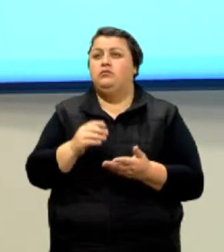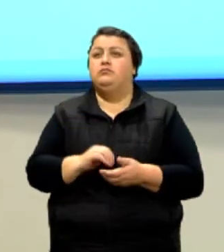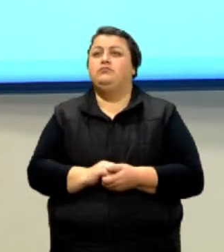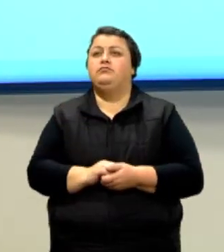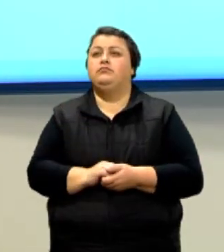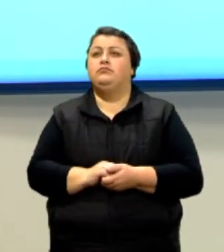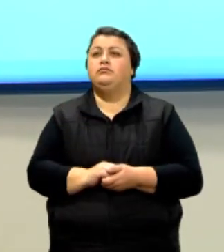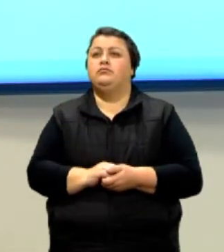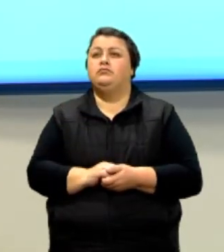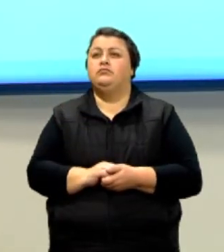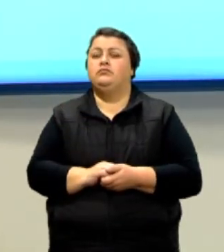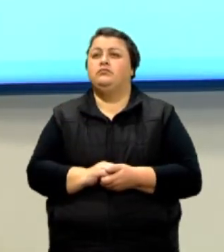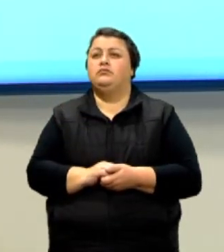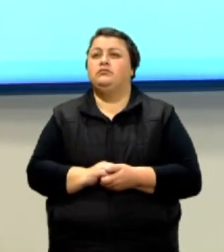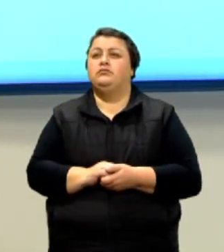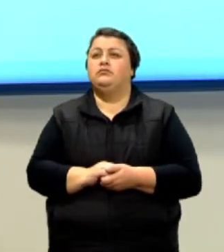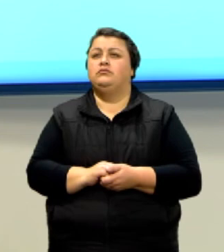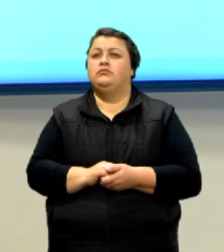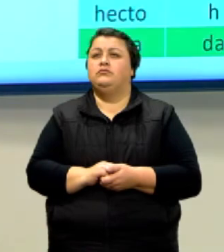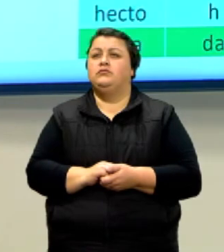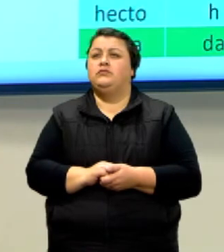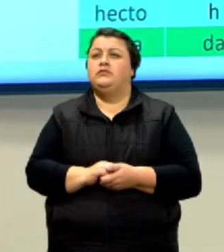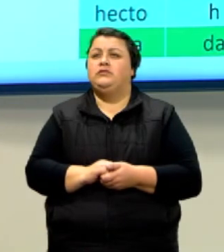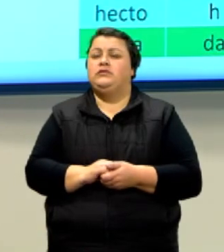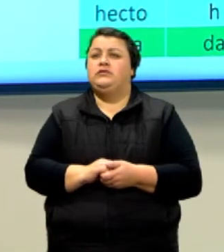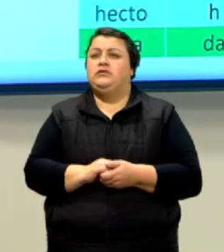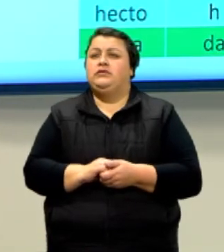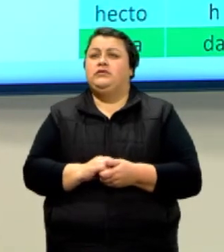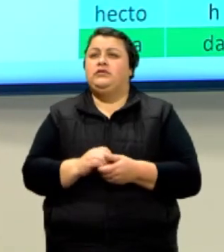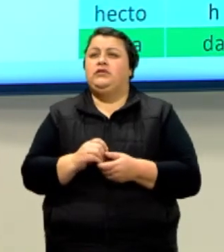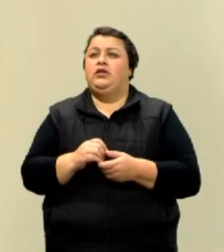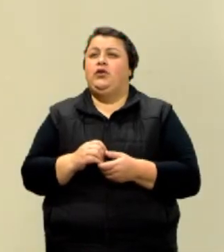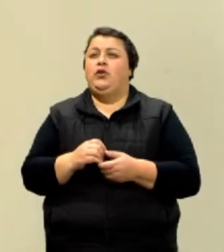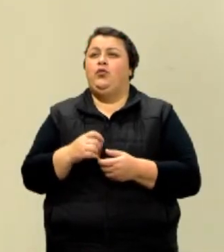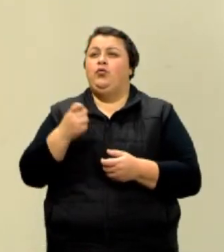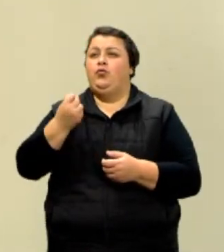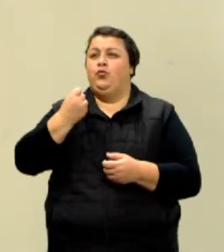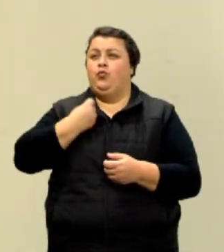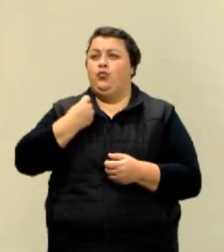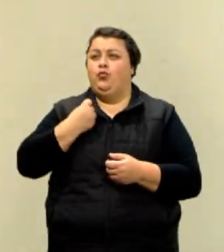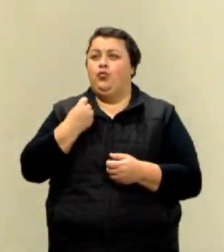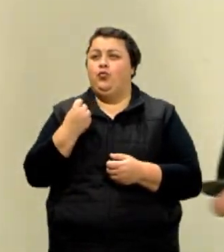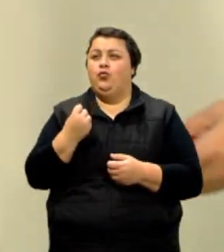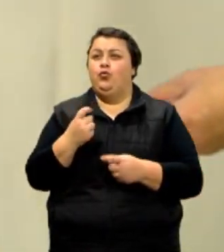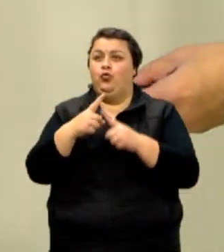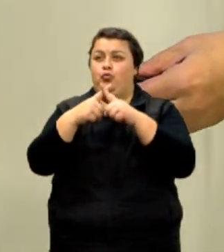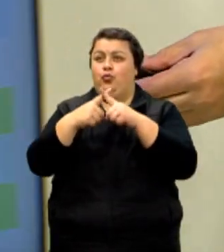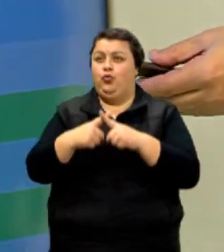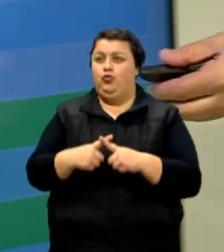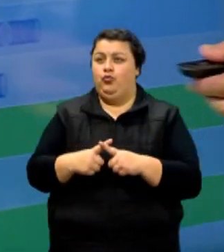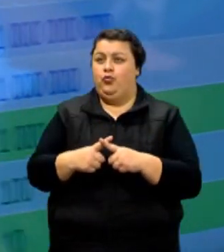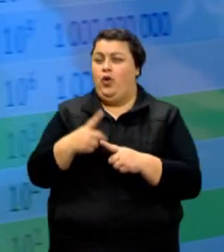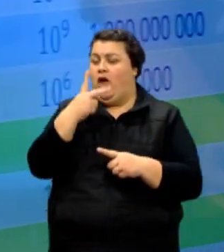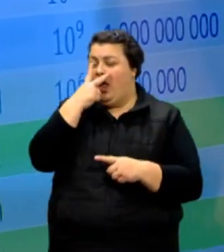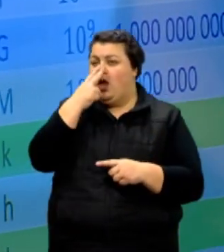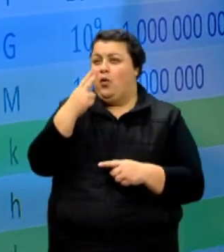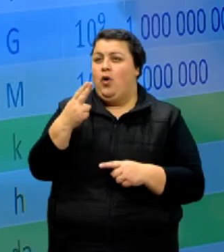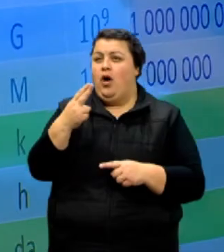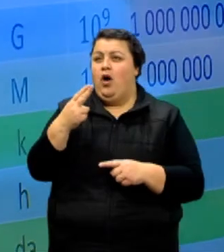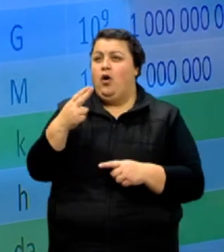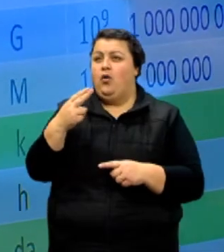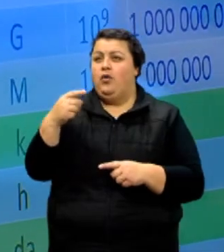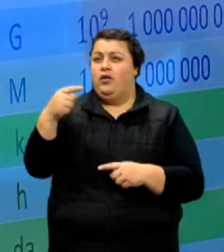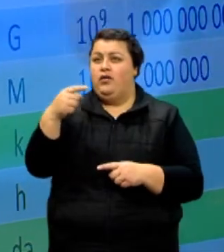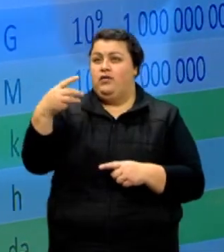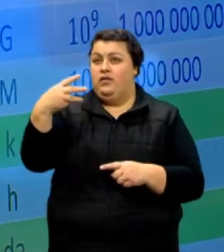Os geradores dos múltiplos. Geradores dos múltiplos é a mesma ideia. Esses três eram lá do sistema